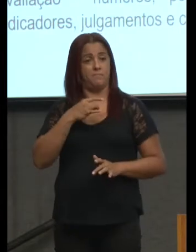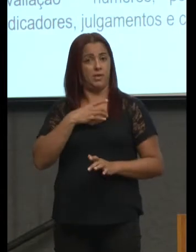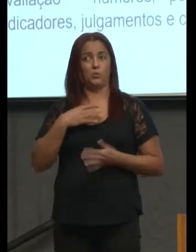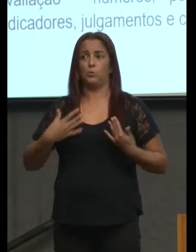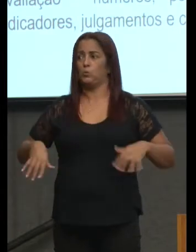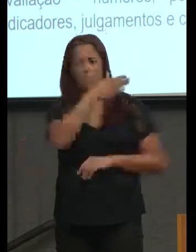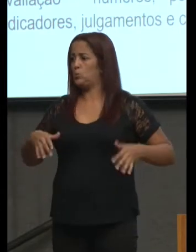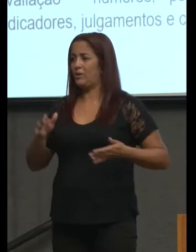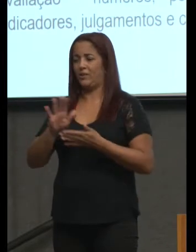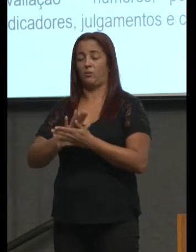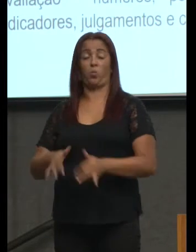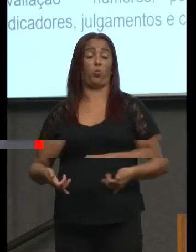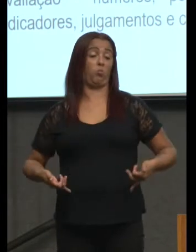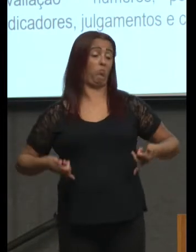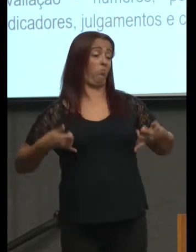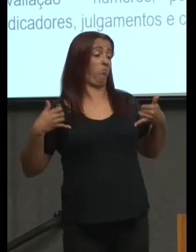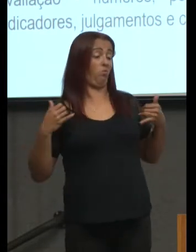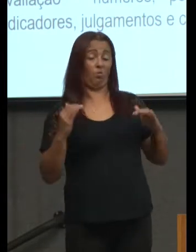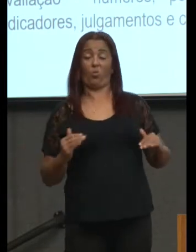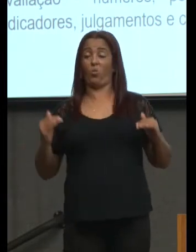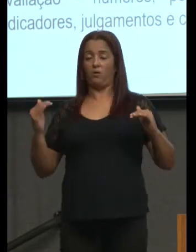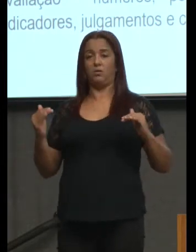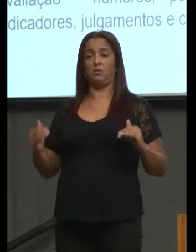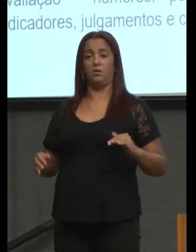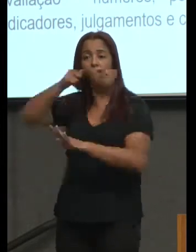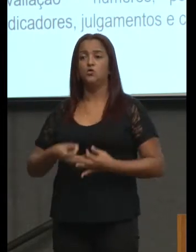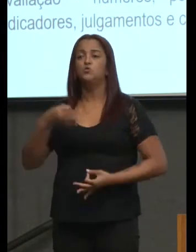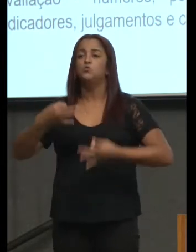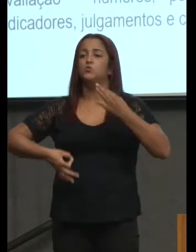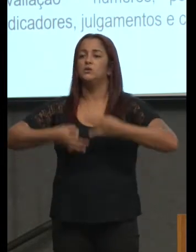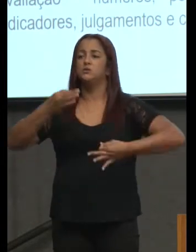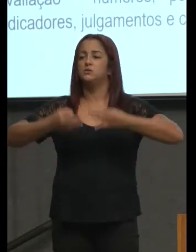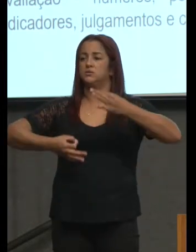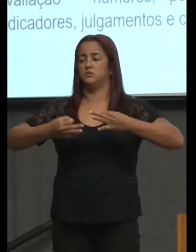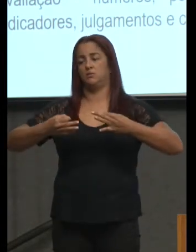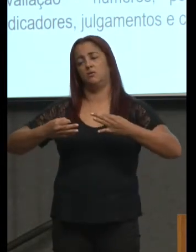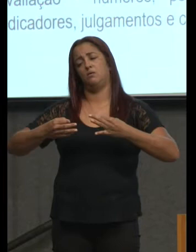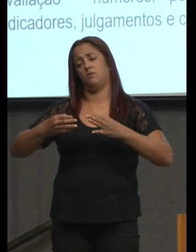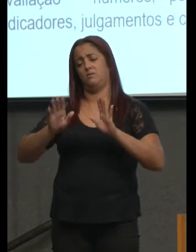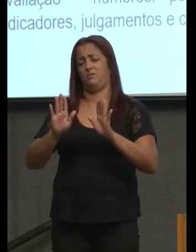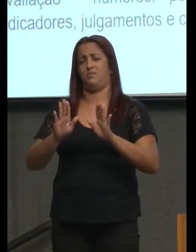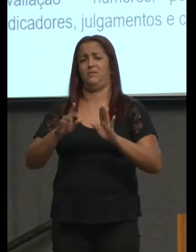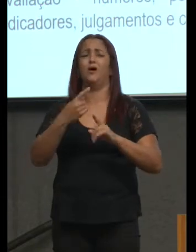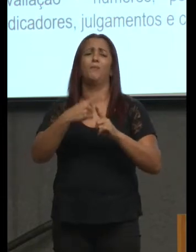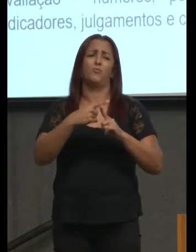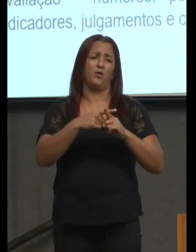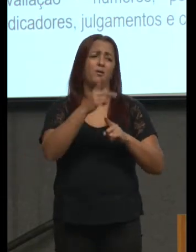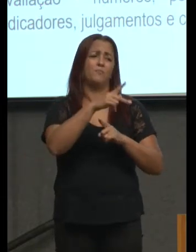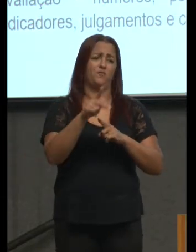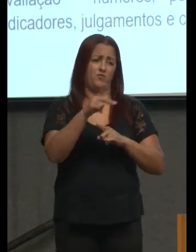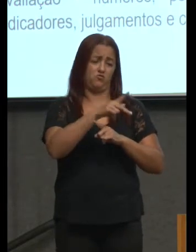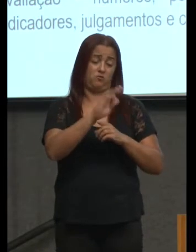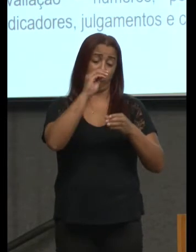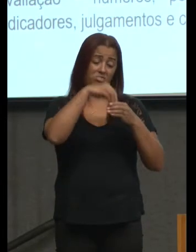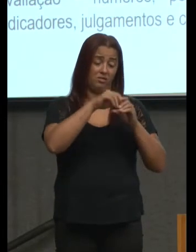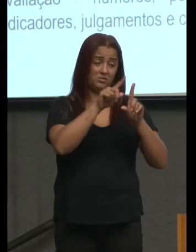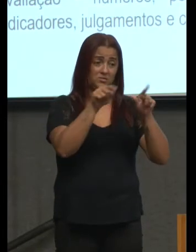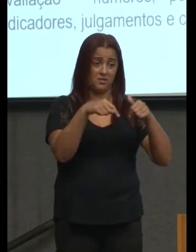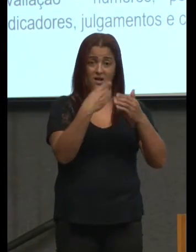arrogância como juiz porque o professor né gente na sala de aula é a referência dos alunos